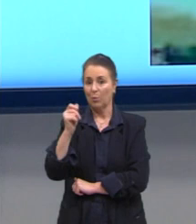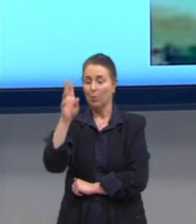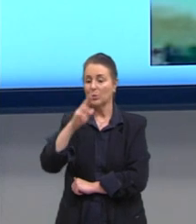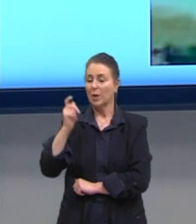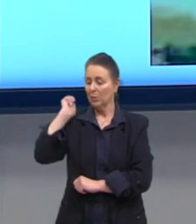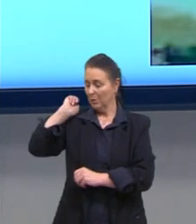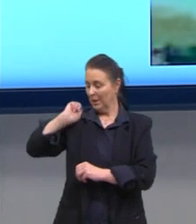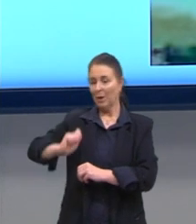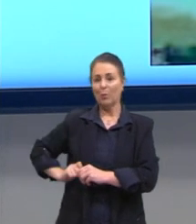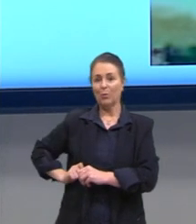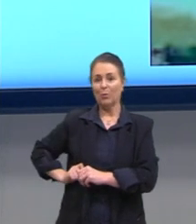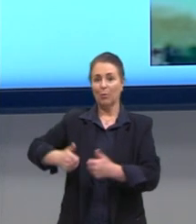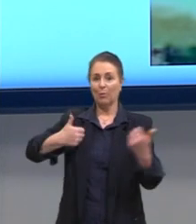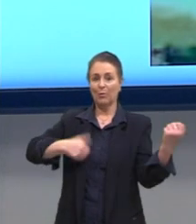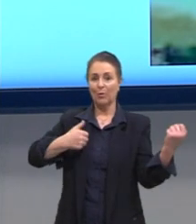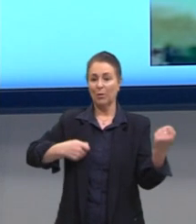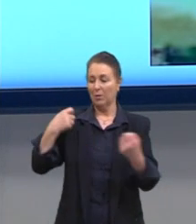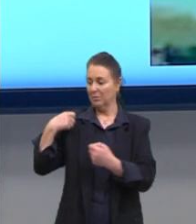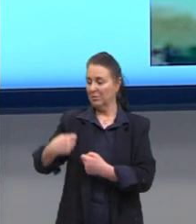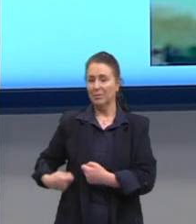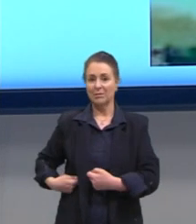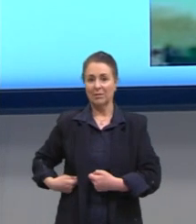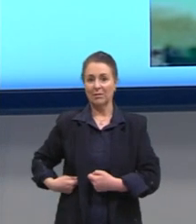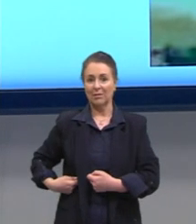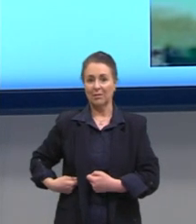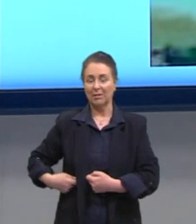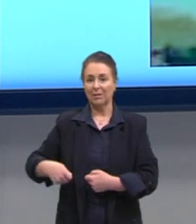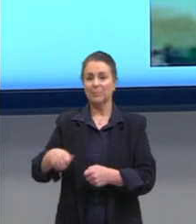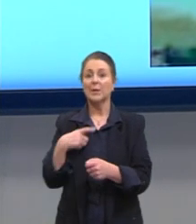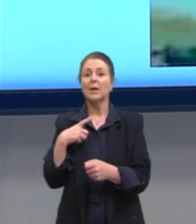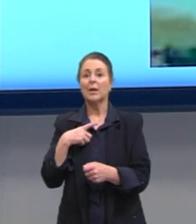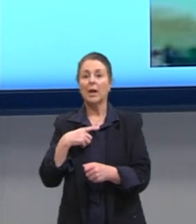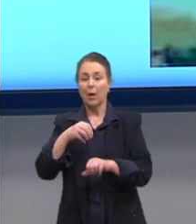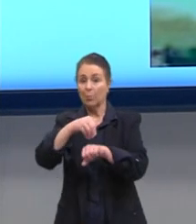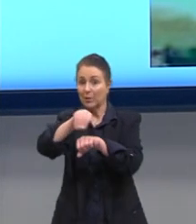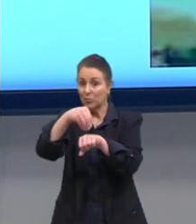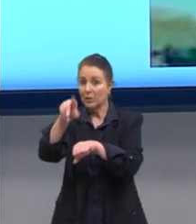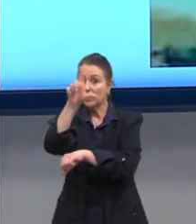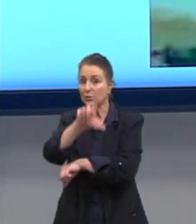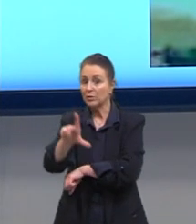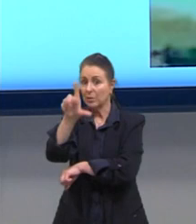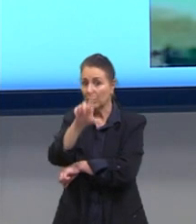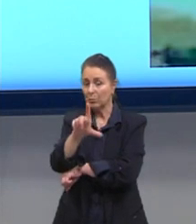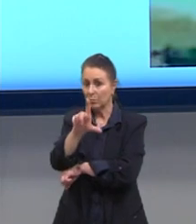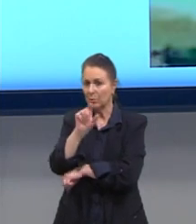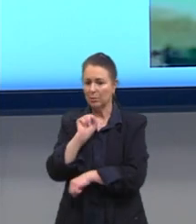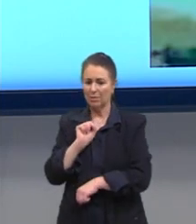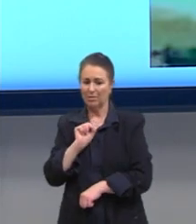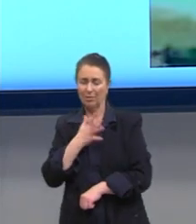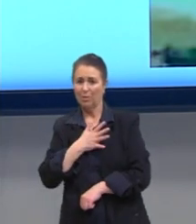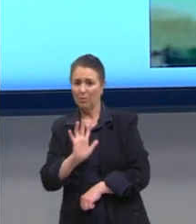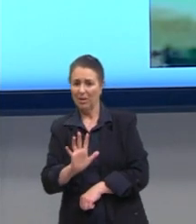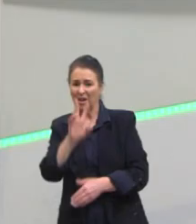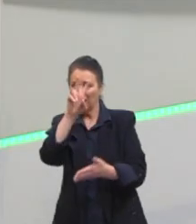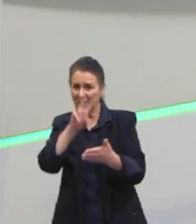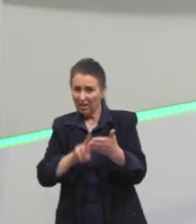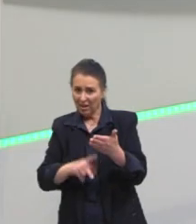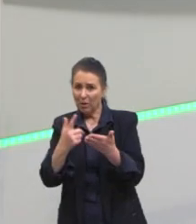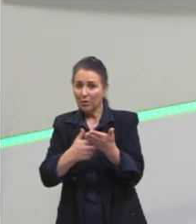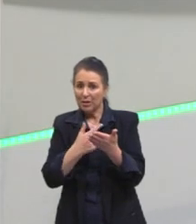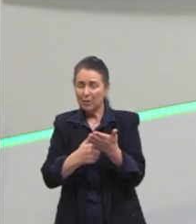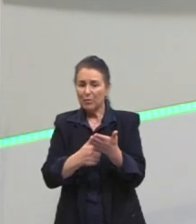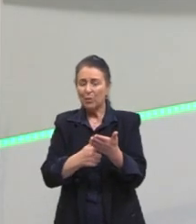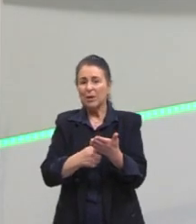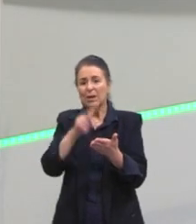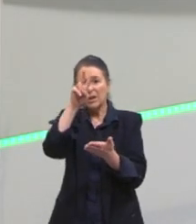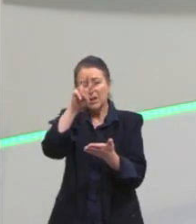na cidadezinha de Santa Fé e faz toda uma transformação. Então fica a dica de leitura. Quem não quer ler o livro inteiro, eu sei que é grande, lê alguns